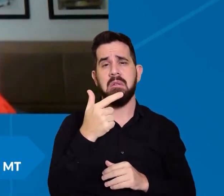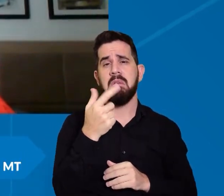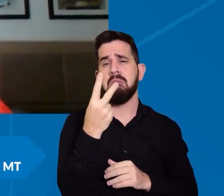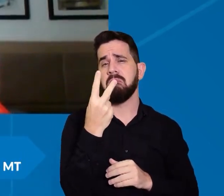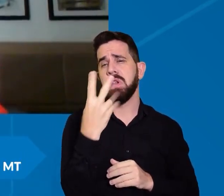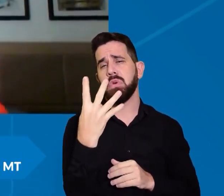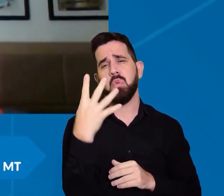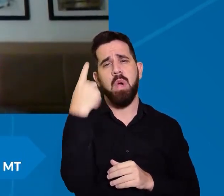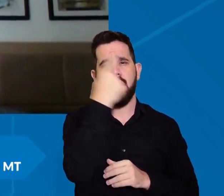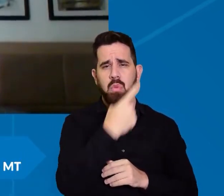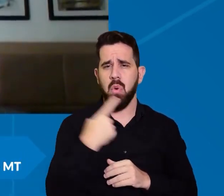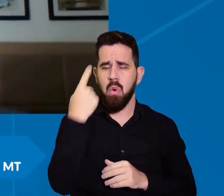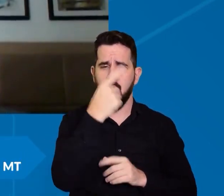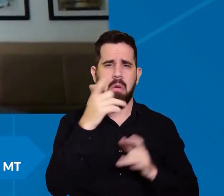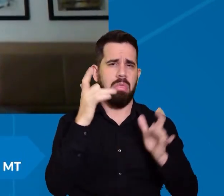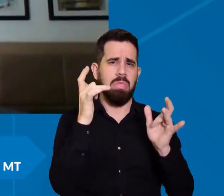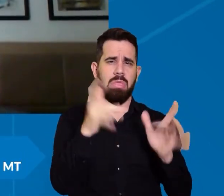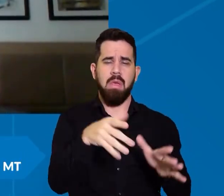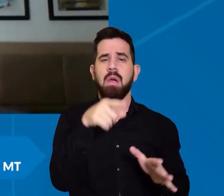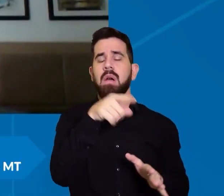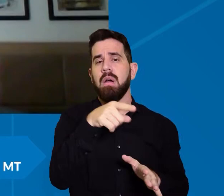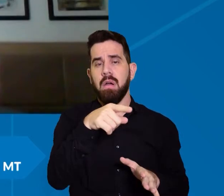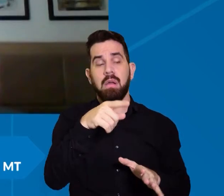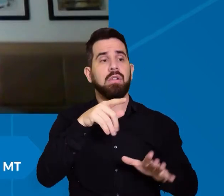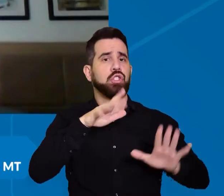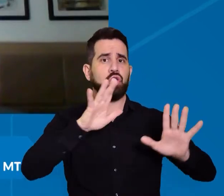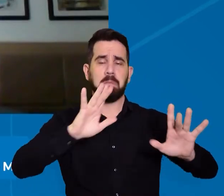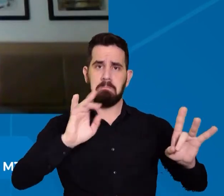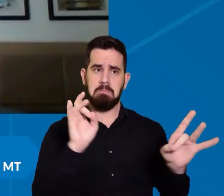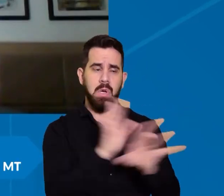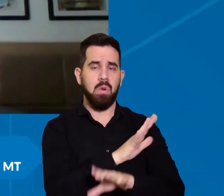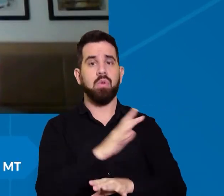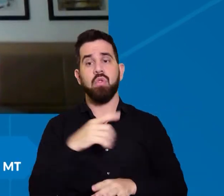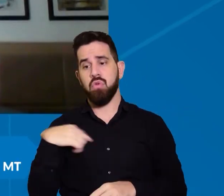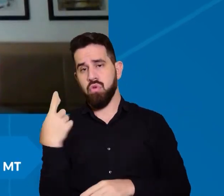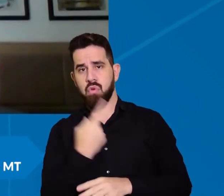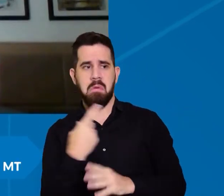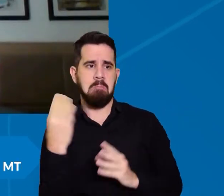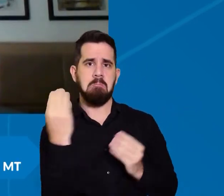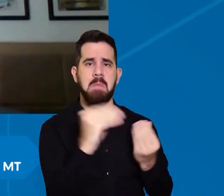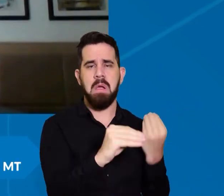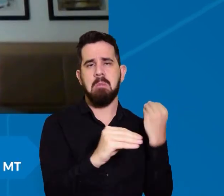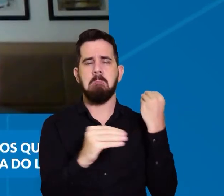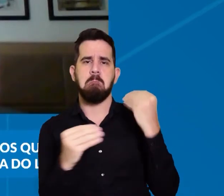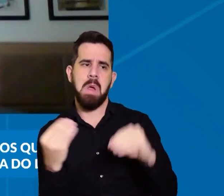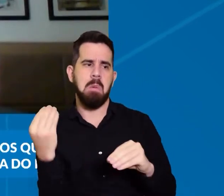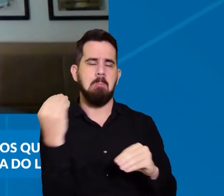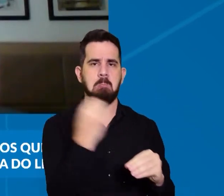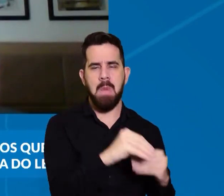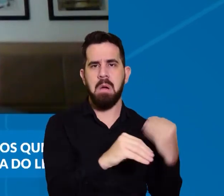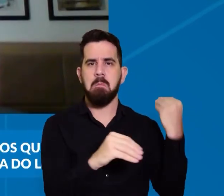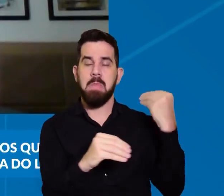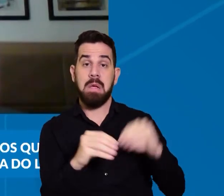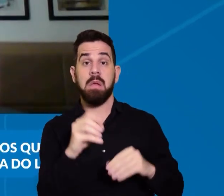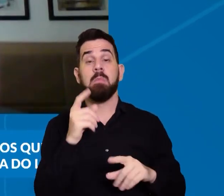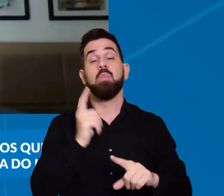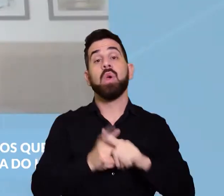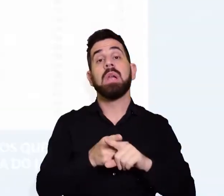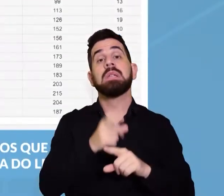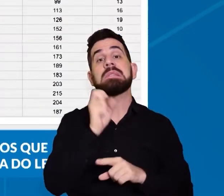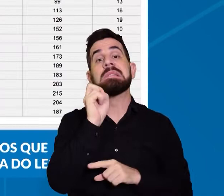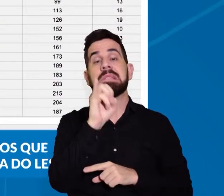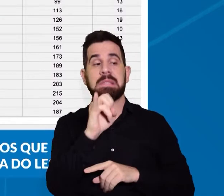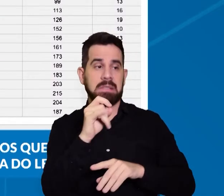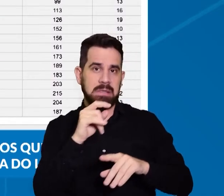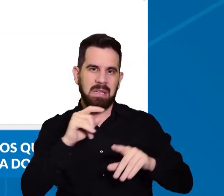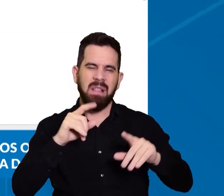Então os gráficos estão montados, a única coisa que a gente faz é atualizar a planilha, porque se você entrar no site, no